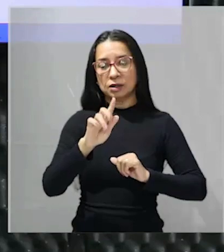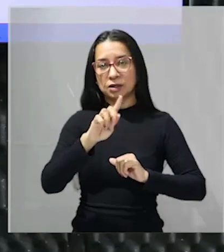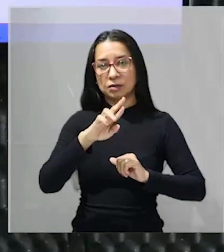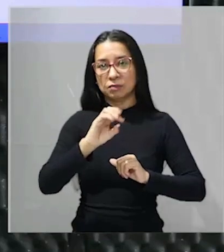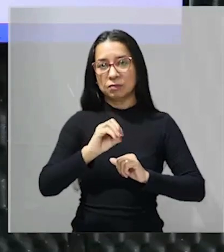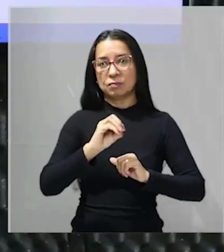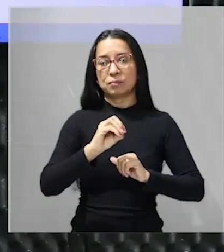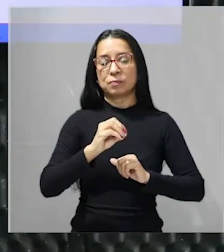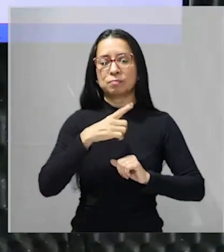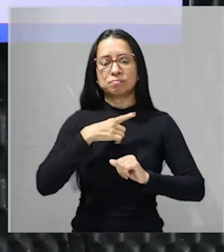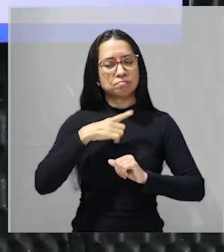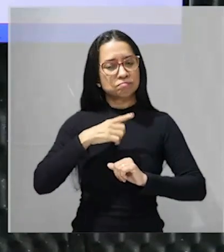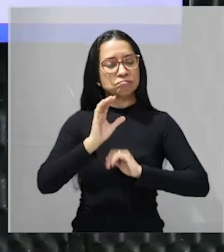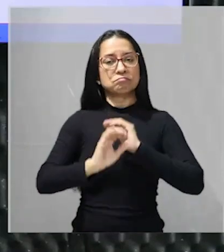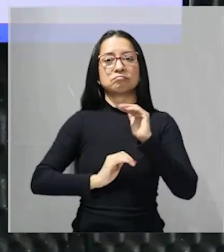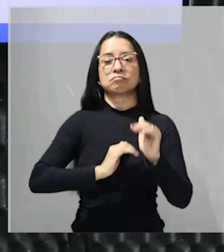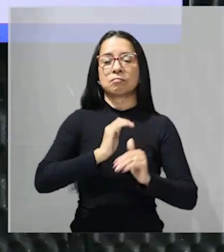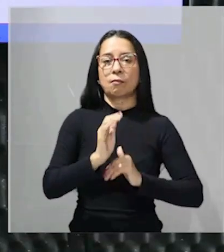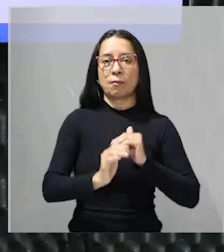o progresso